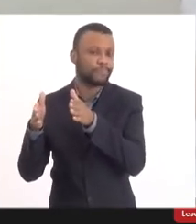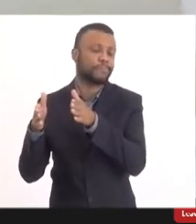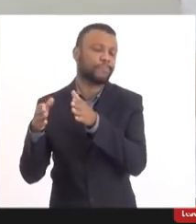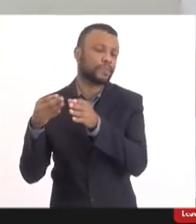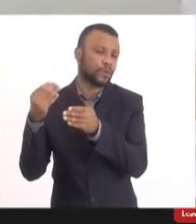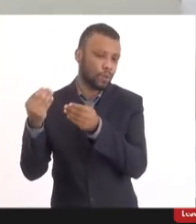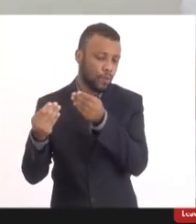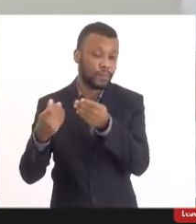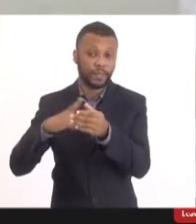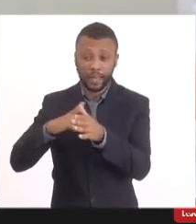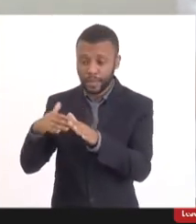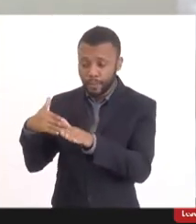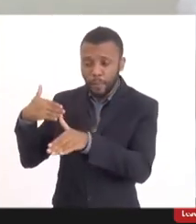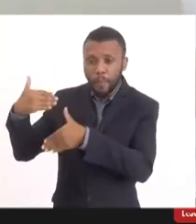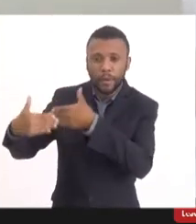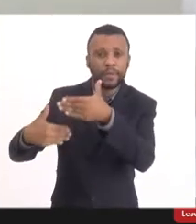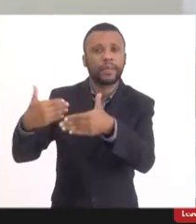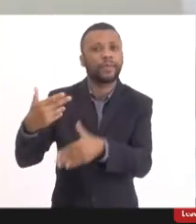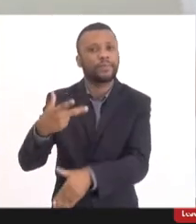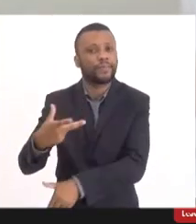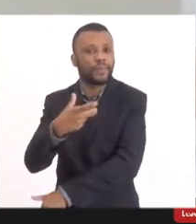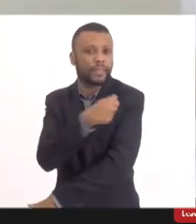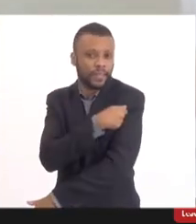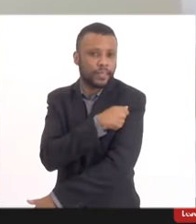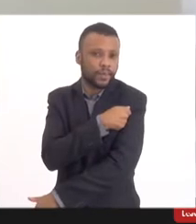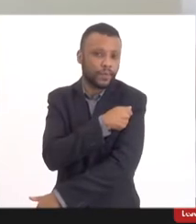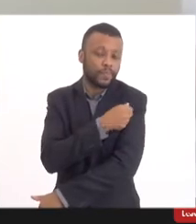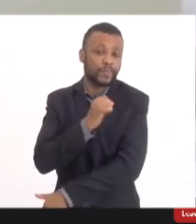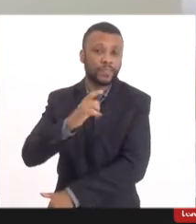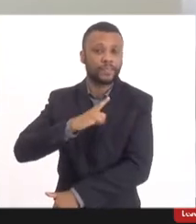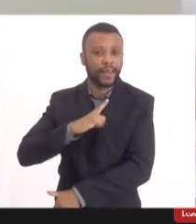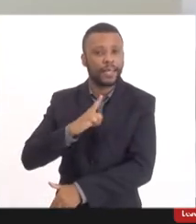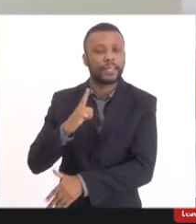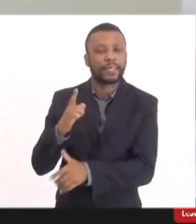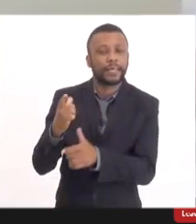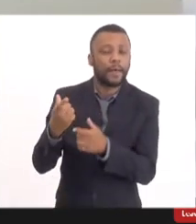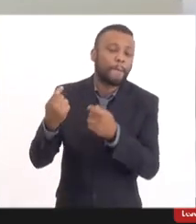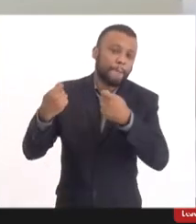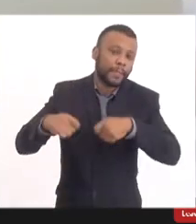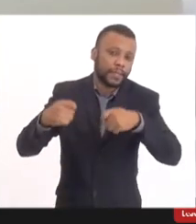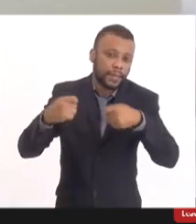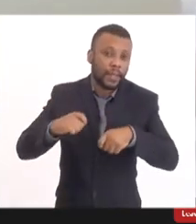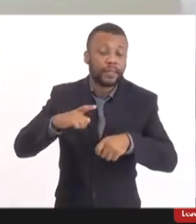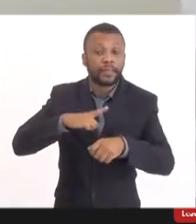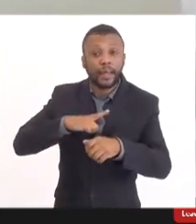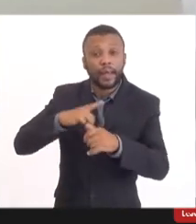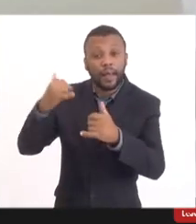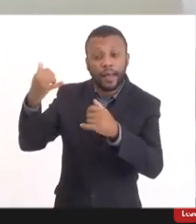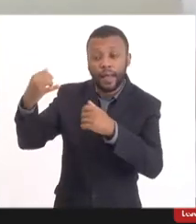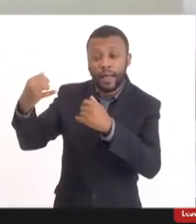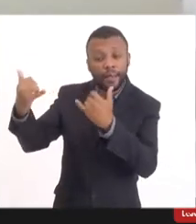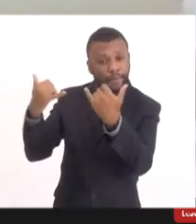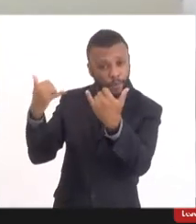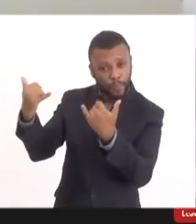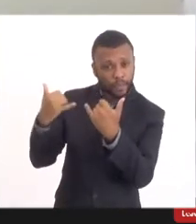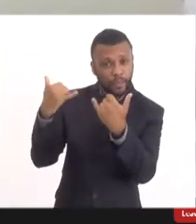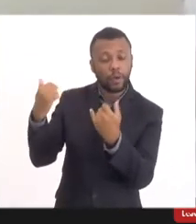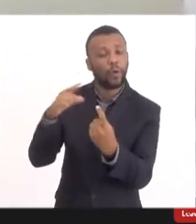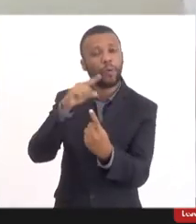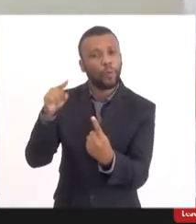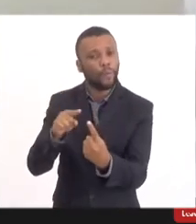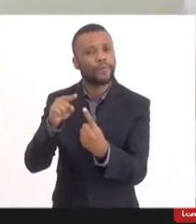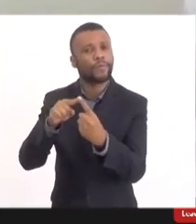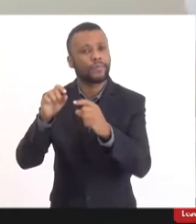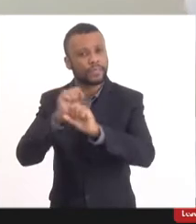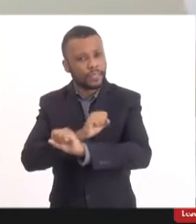nesse processo de vacinação, onde houvesse necessidade do Estado dar um maior apoio com relação a esclarecer possíveis